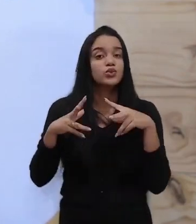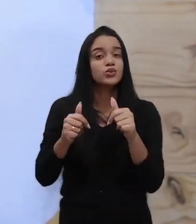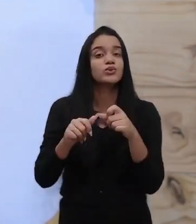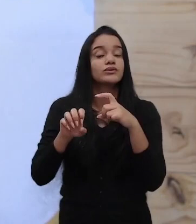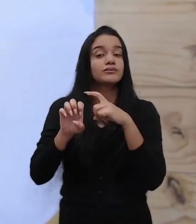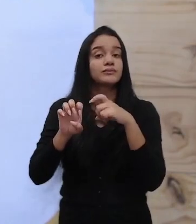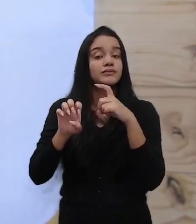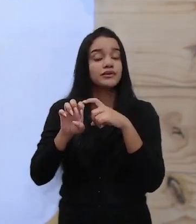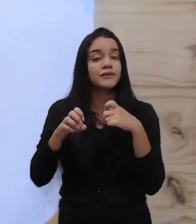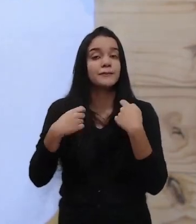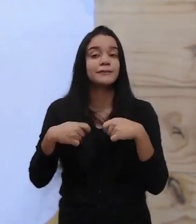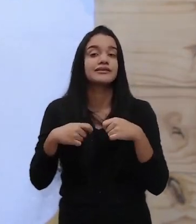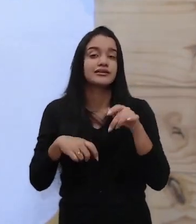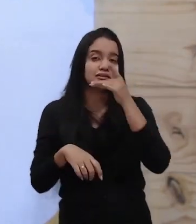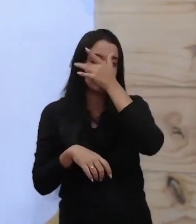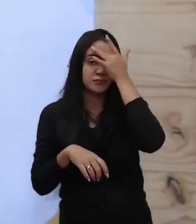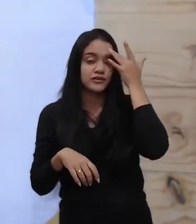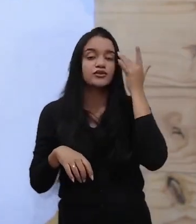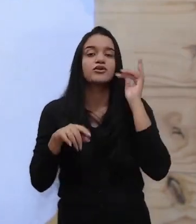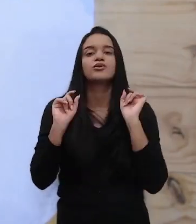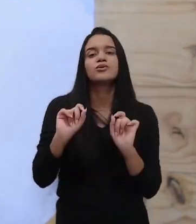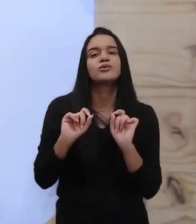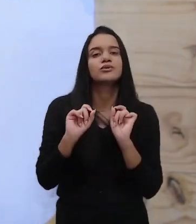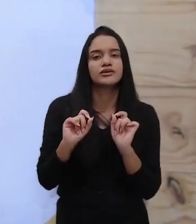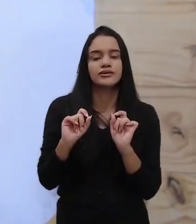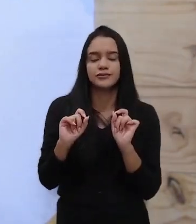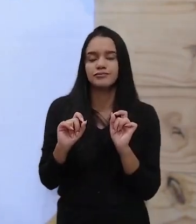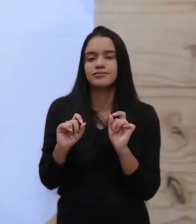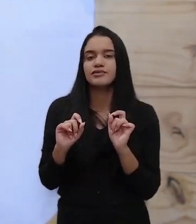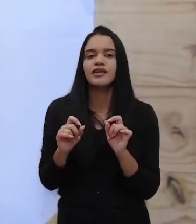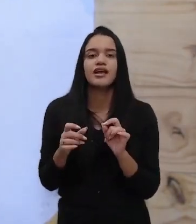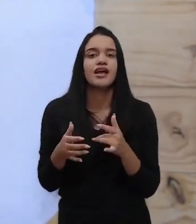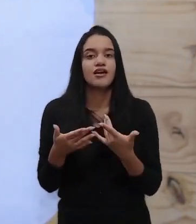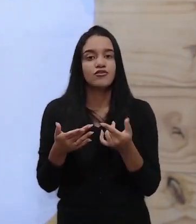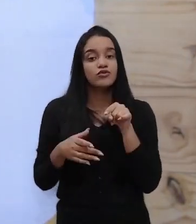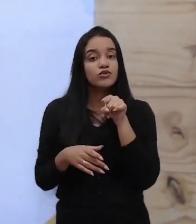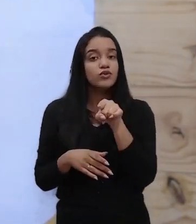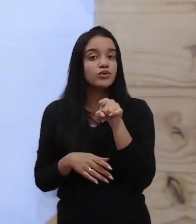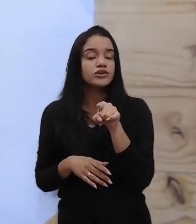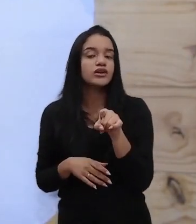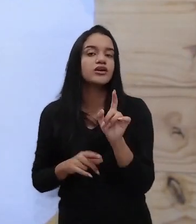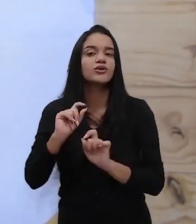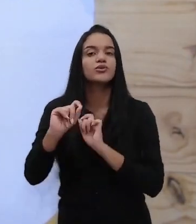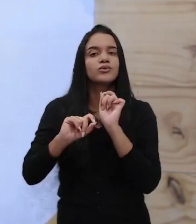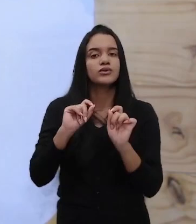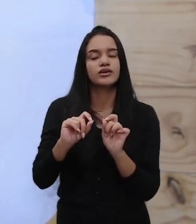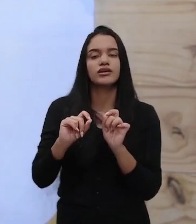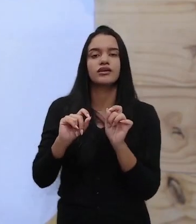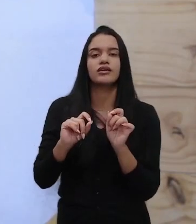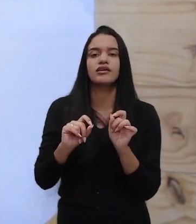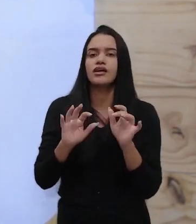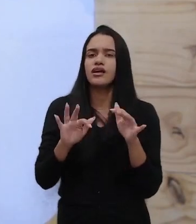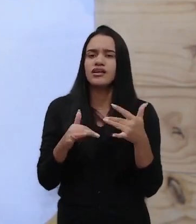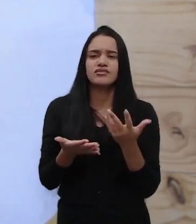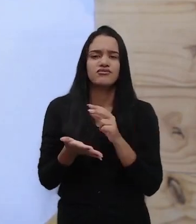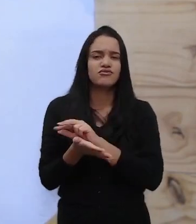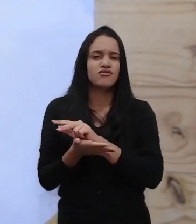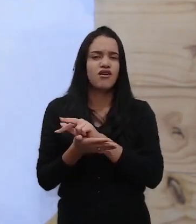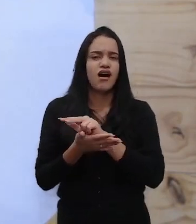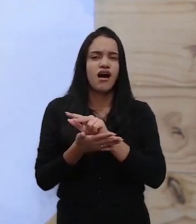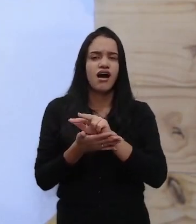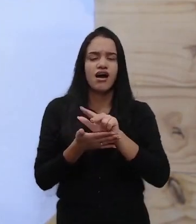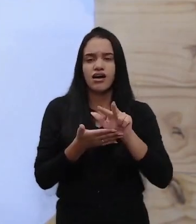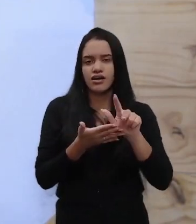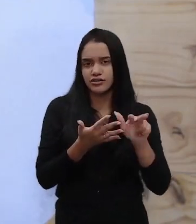precisa ser uma pessoa disciplinada. Sem essa disciplina, você ficará à mercê de vários